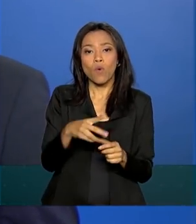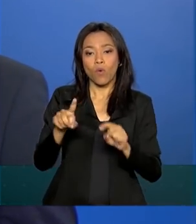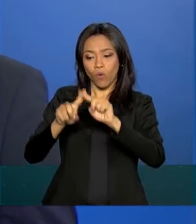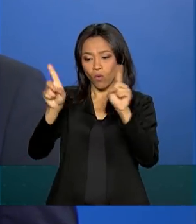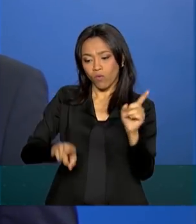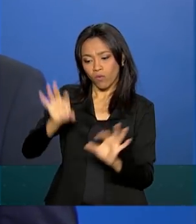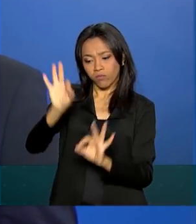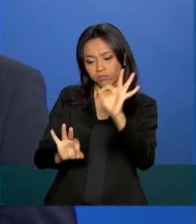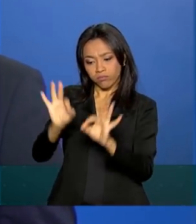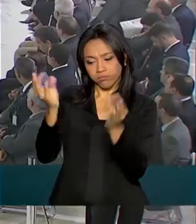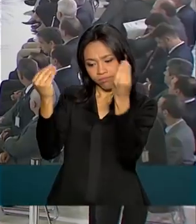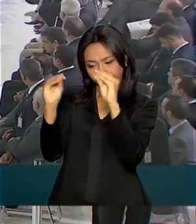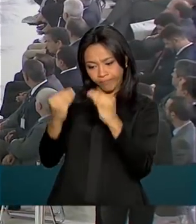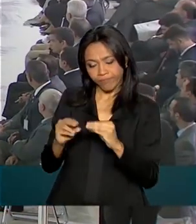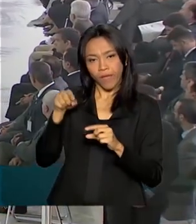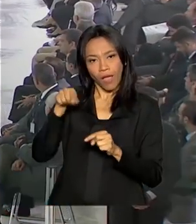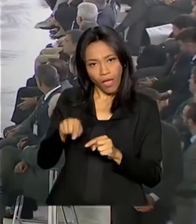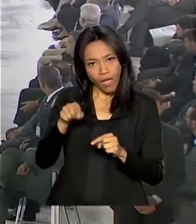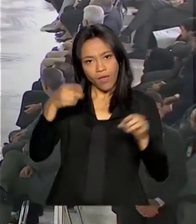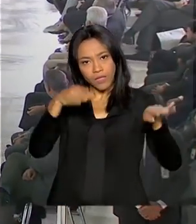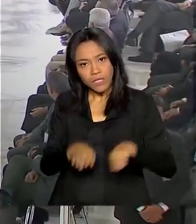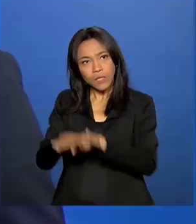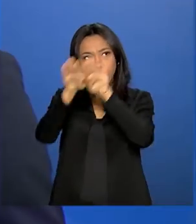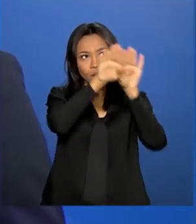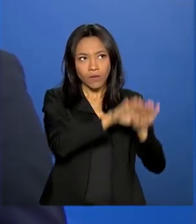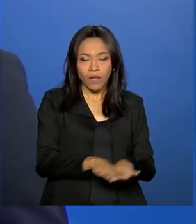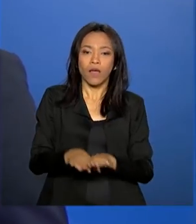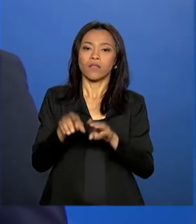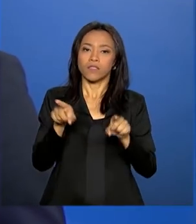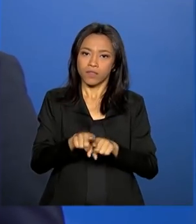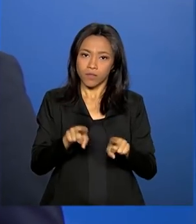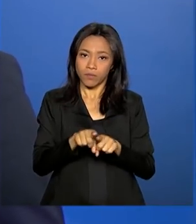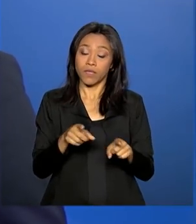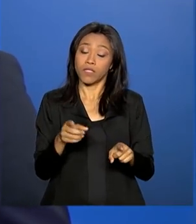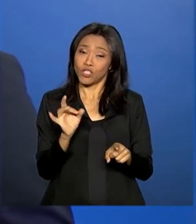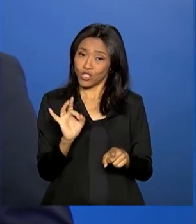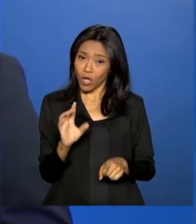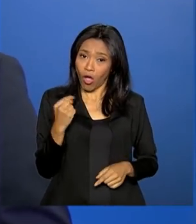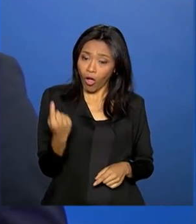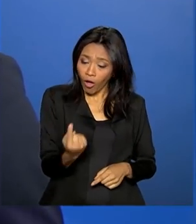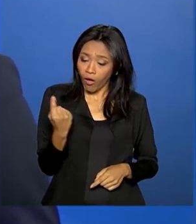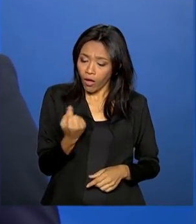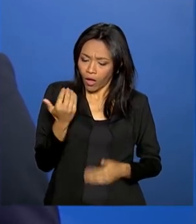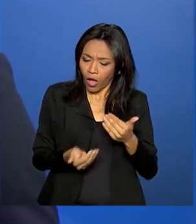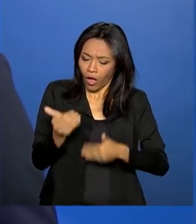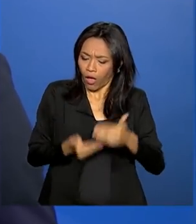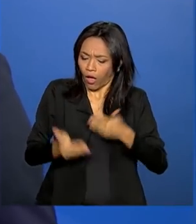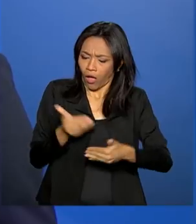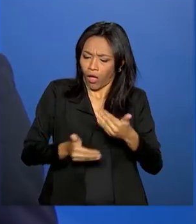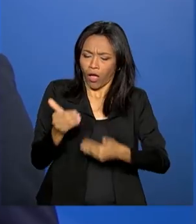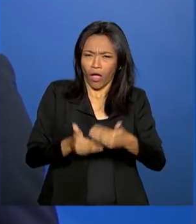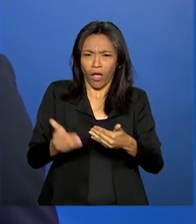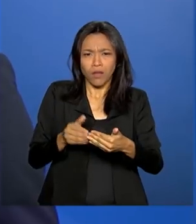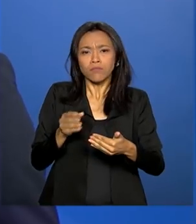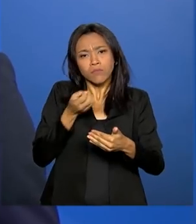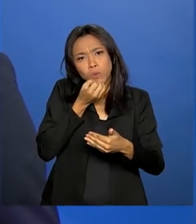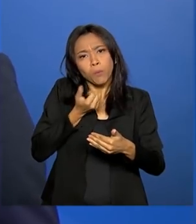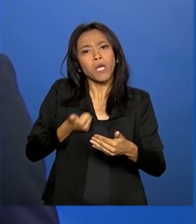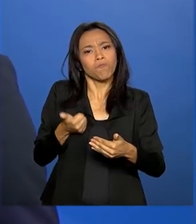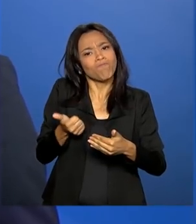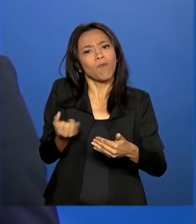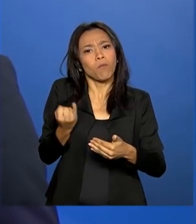competitividade e equidade. O crescimento econômico por si só, apesar de extremamente necessário,